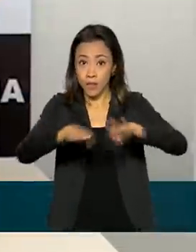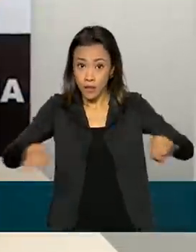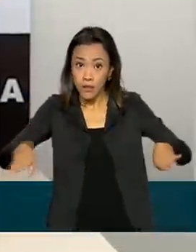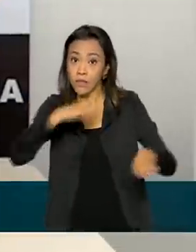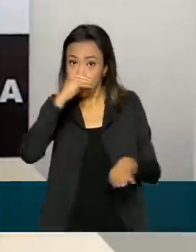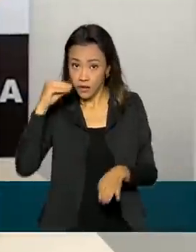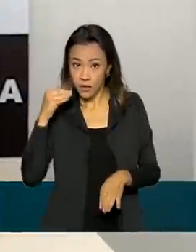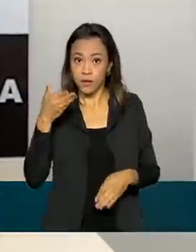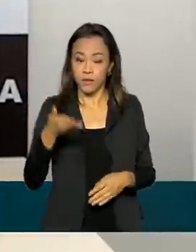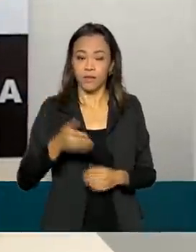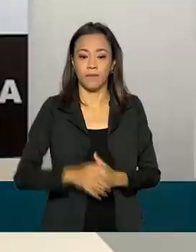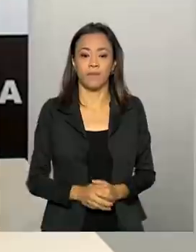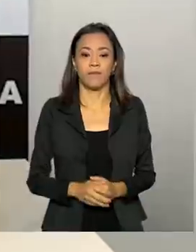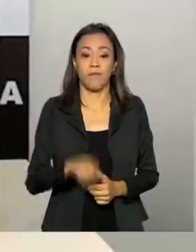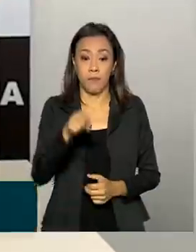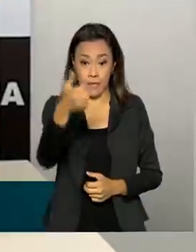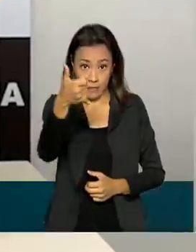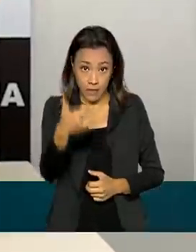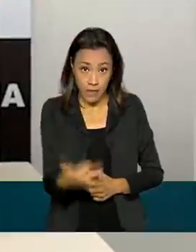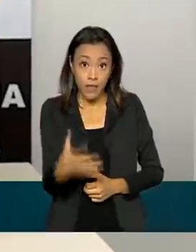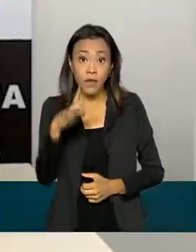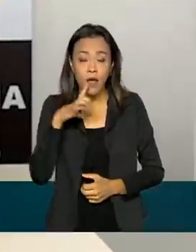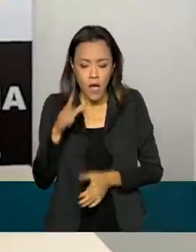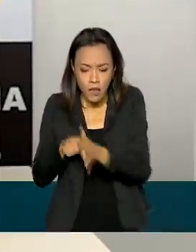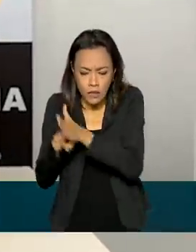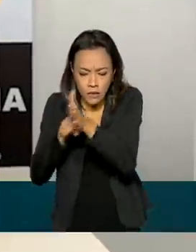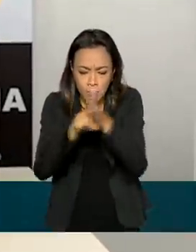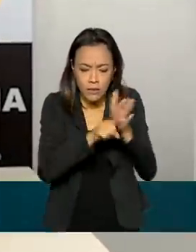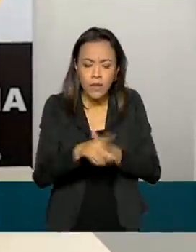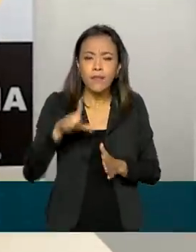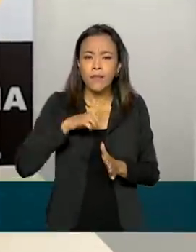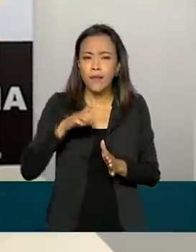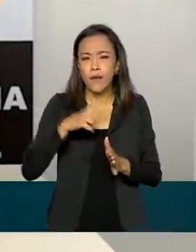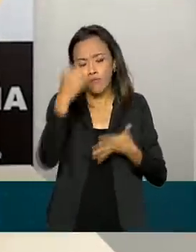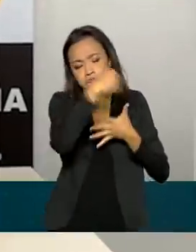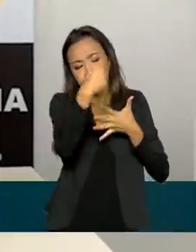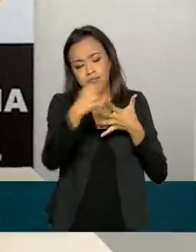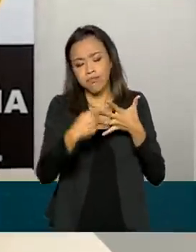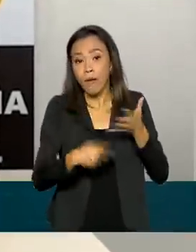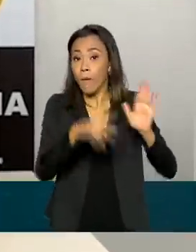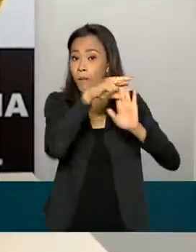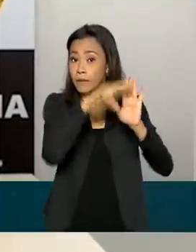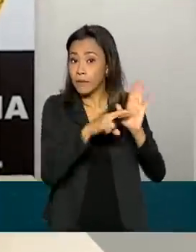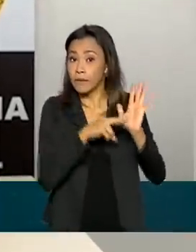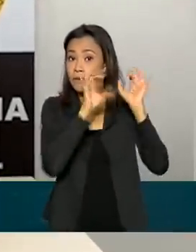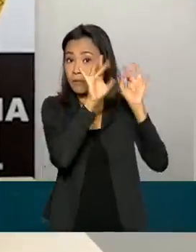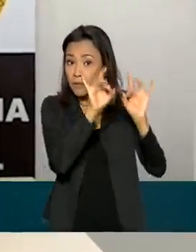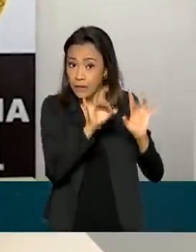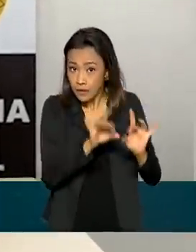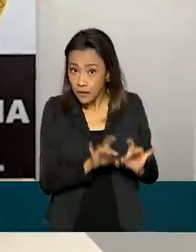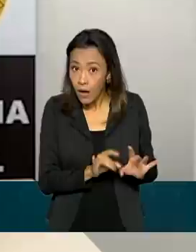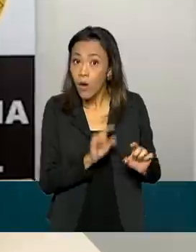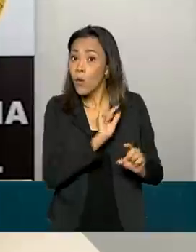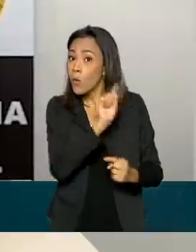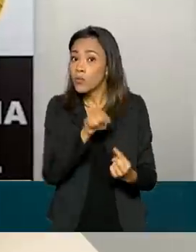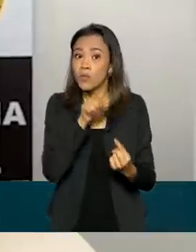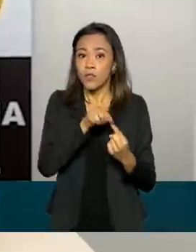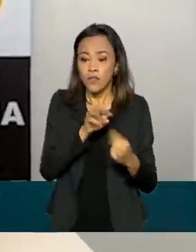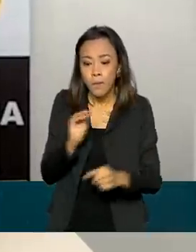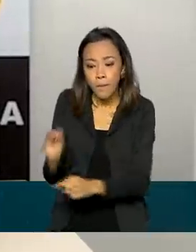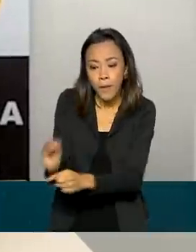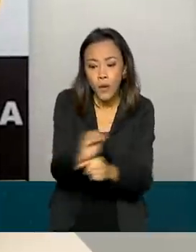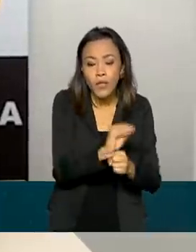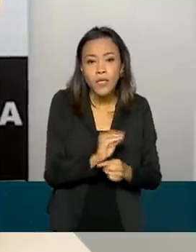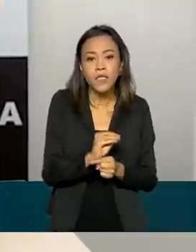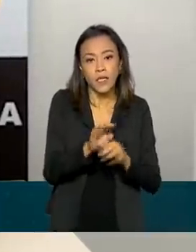As investigações contam com todo um procedimento especial de forma a tutelar, a proteger a